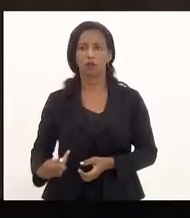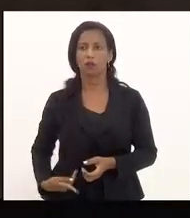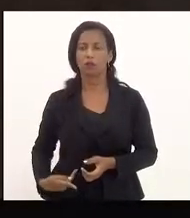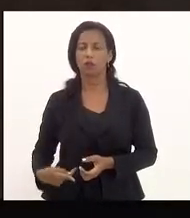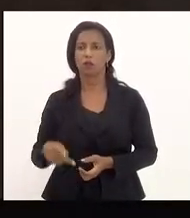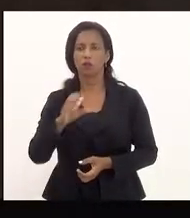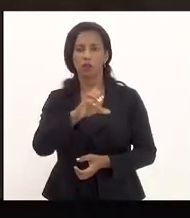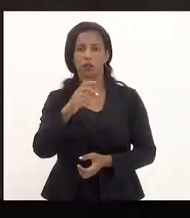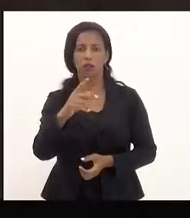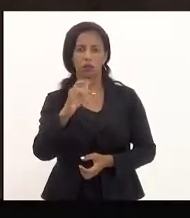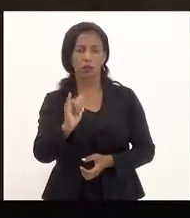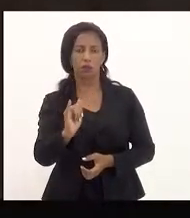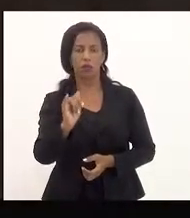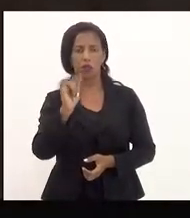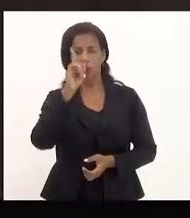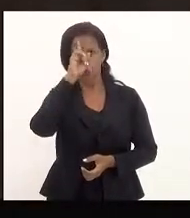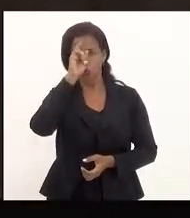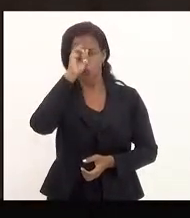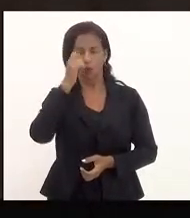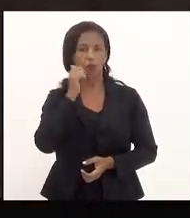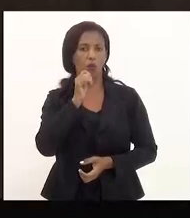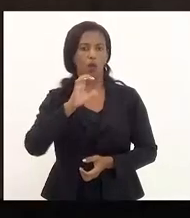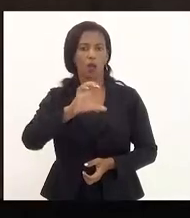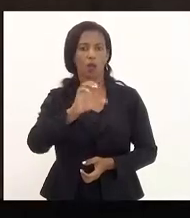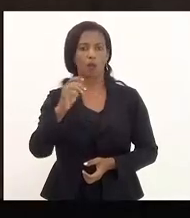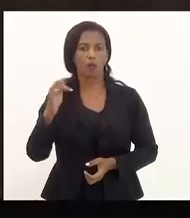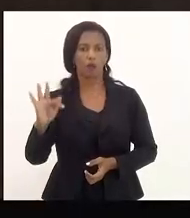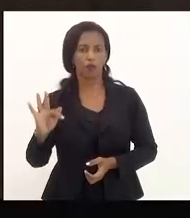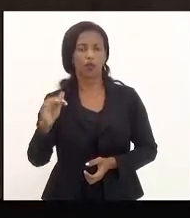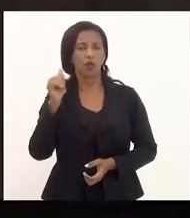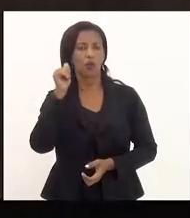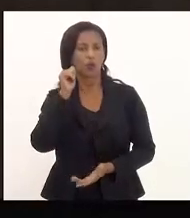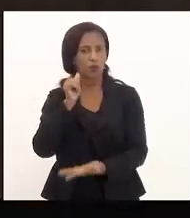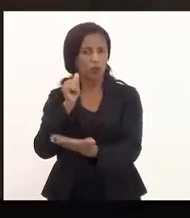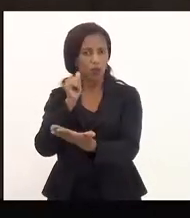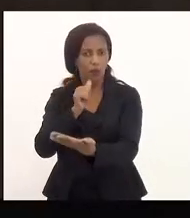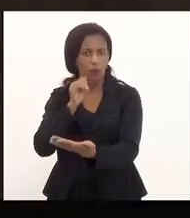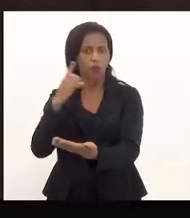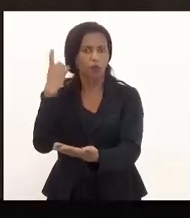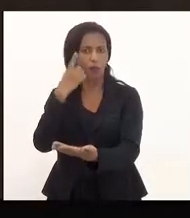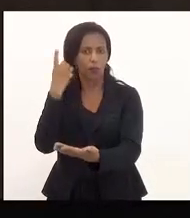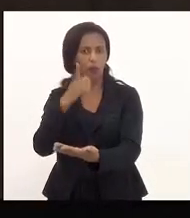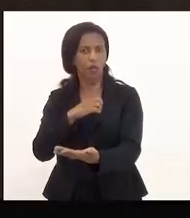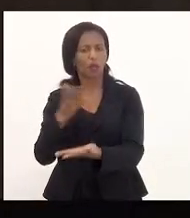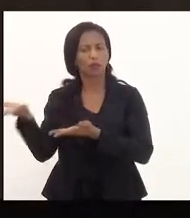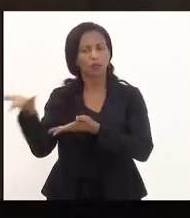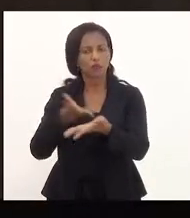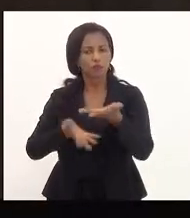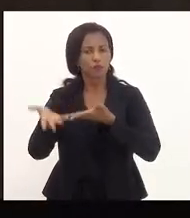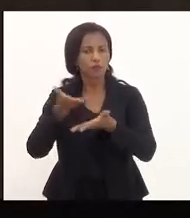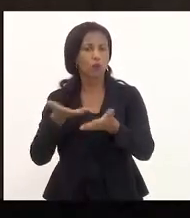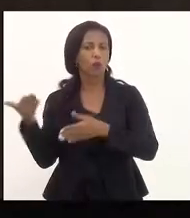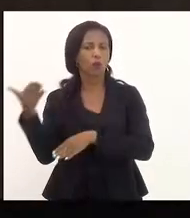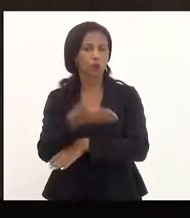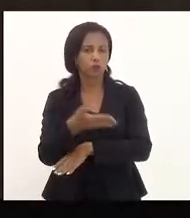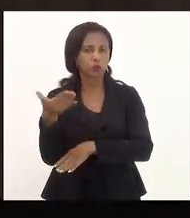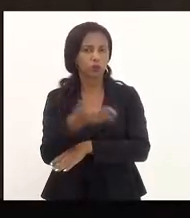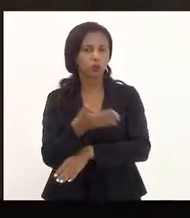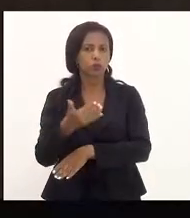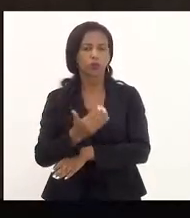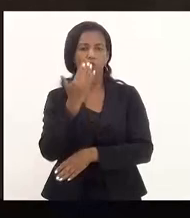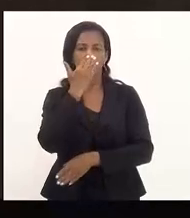uma CPI do Hospital da Mulher de Cabo Frio, que a deputada Marta Rocha participou de maneira muito incisiva